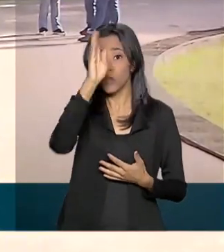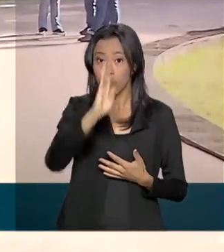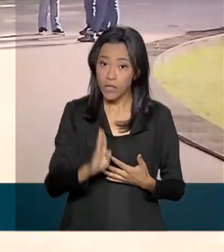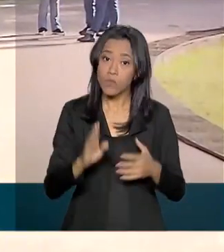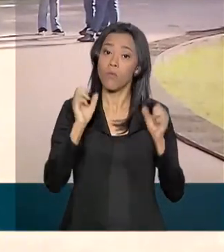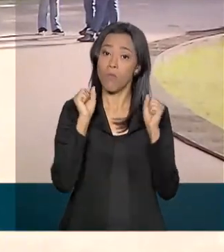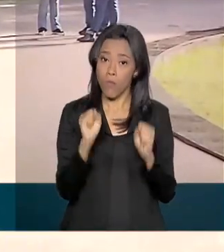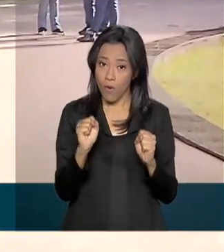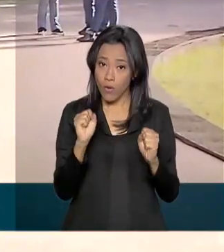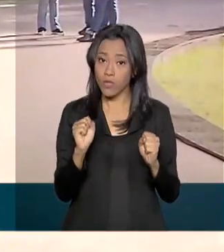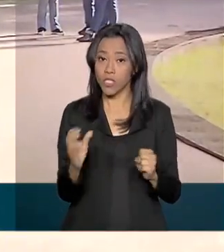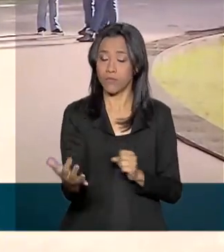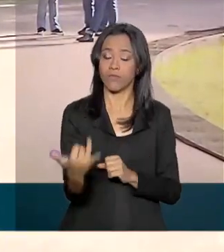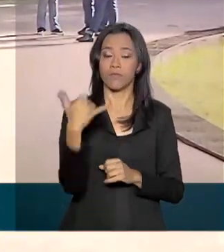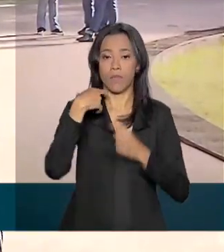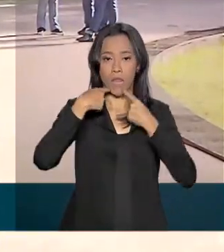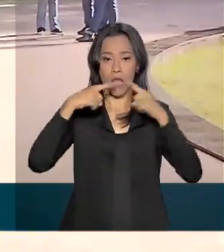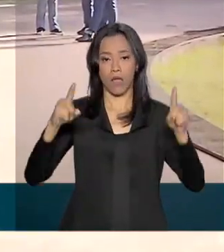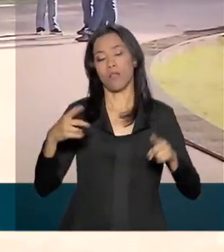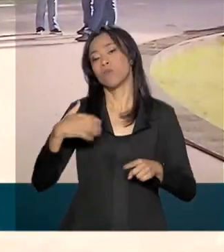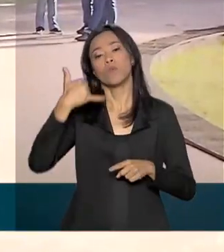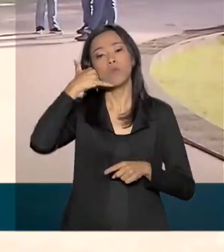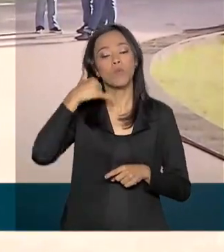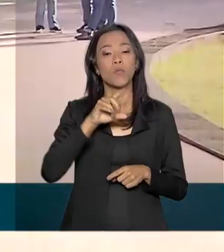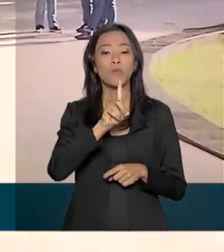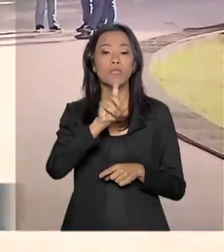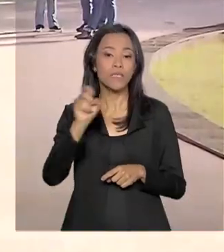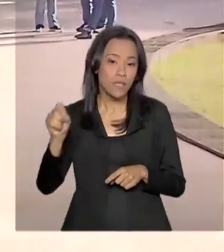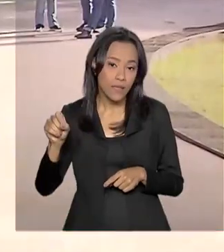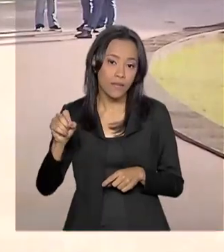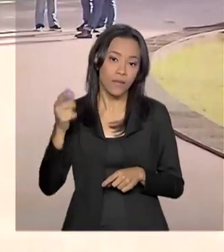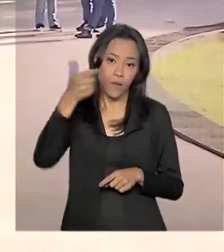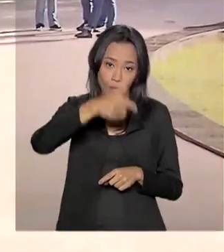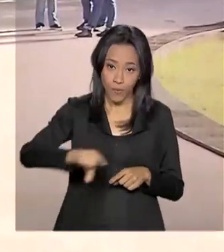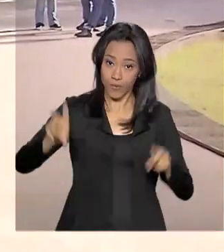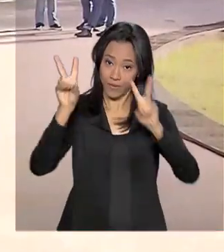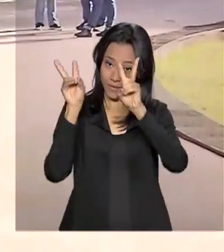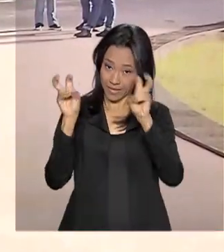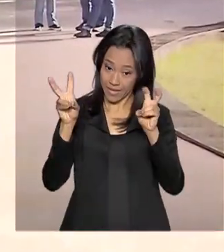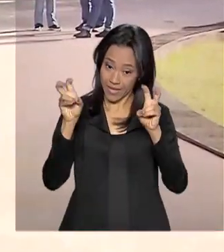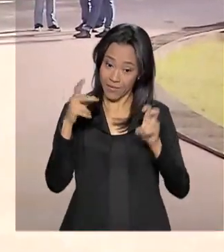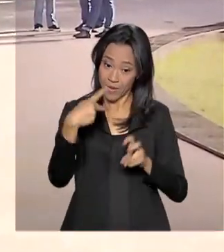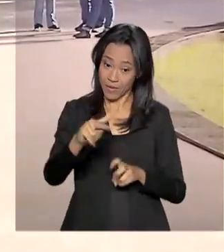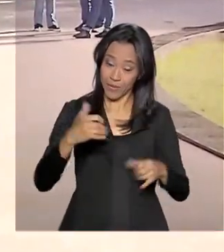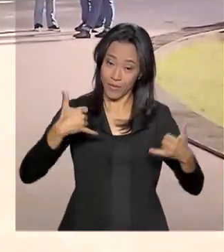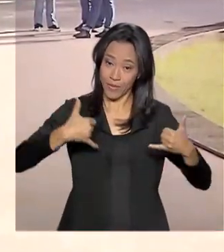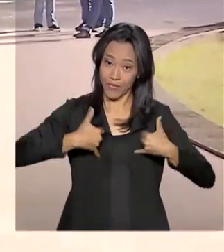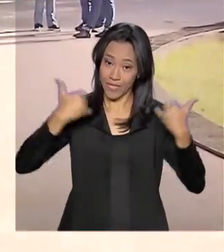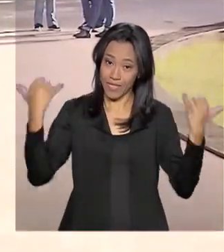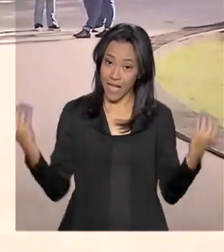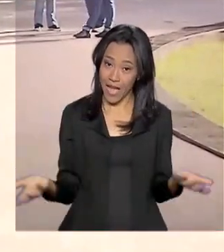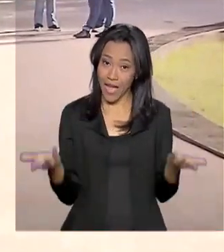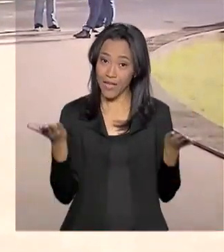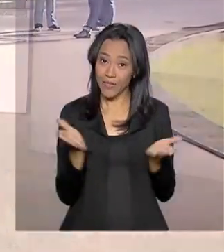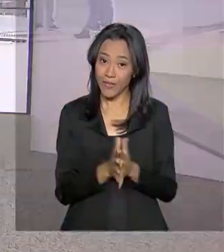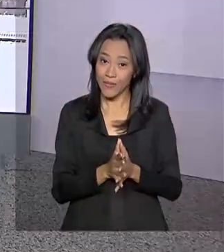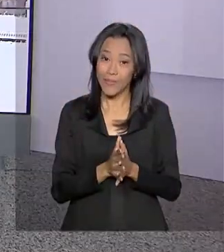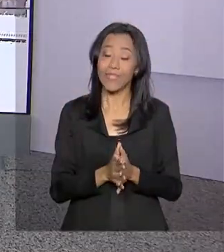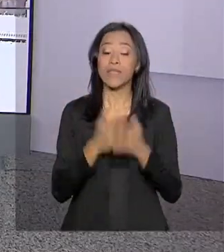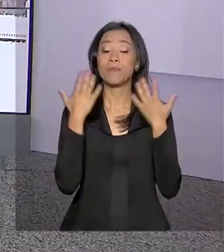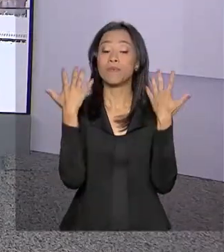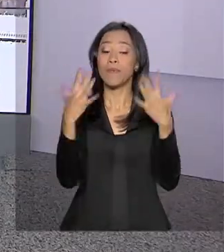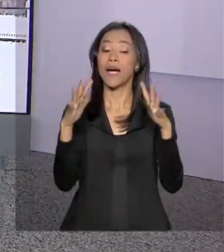pelo Disque 100. E, mudando um pouco de assunto, Carla, eu sei que hoje é o seu aniversário. Então,